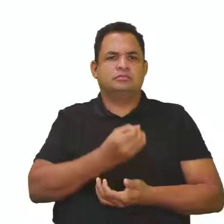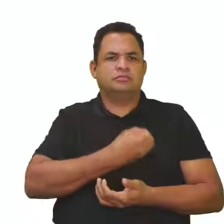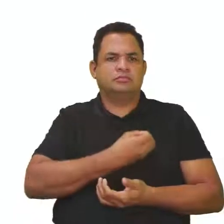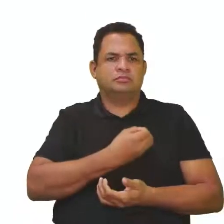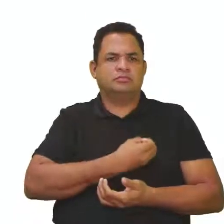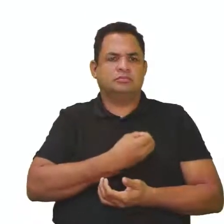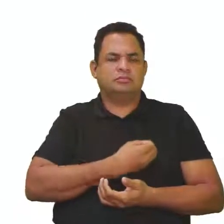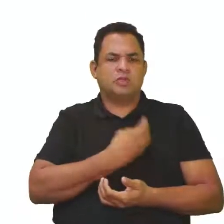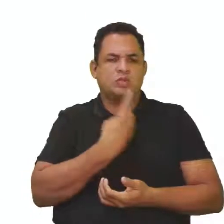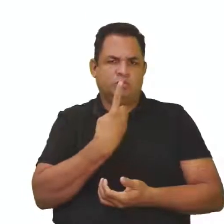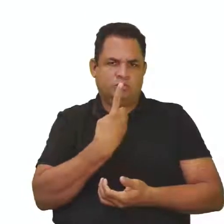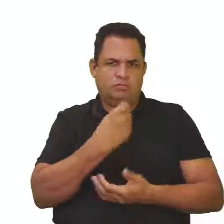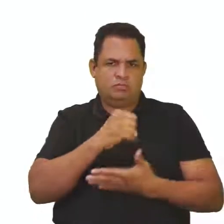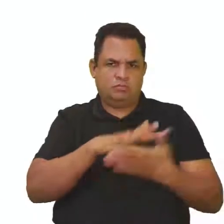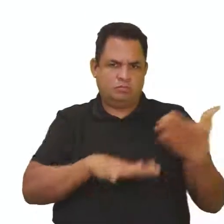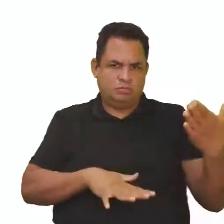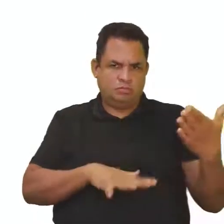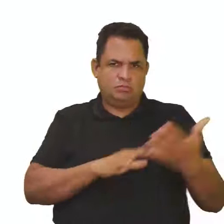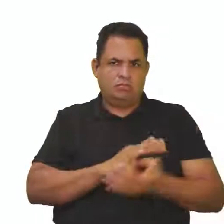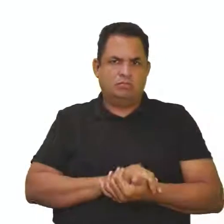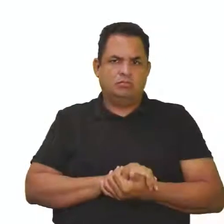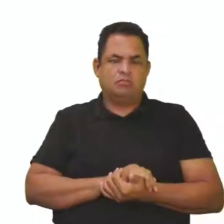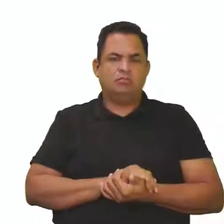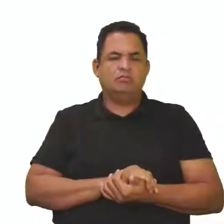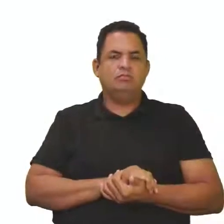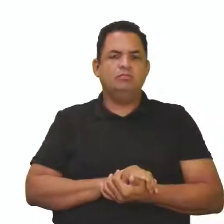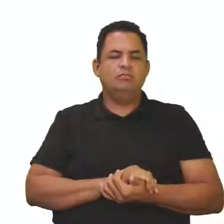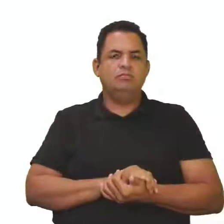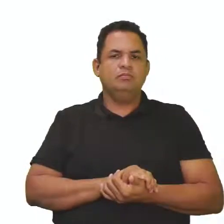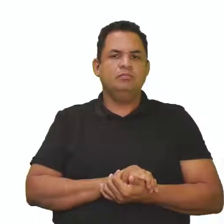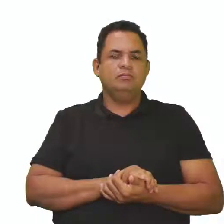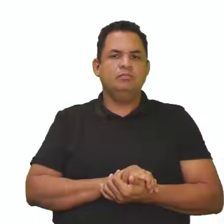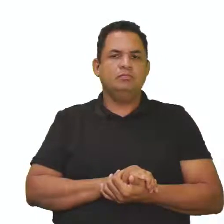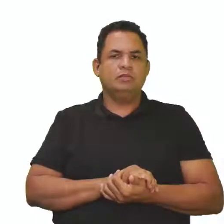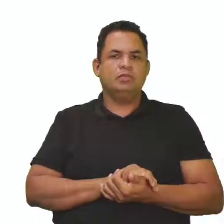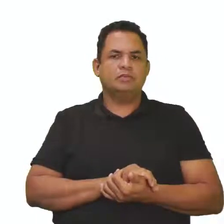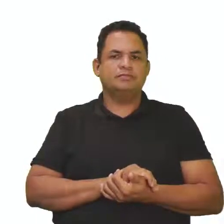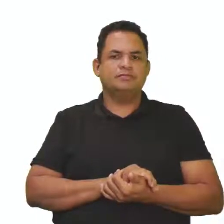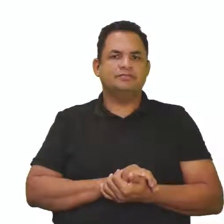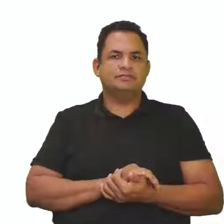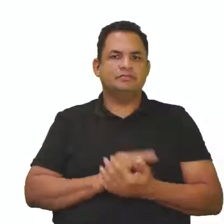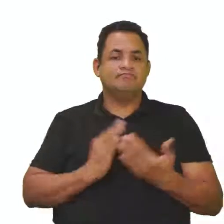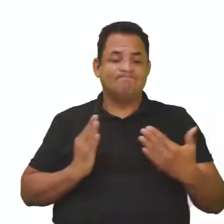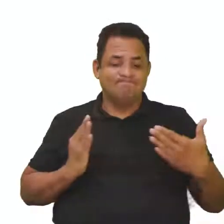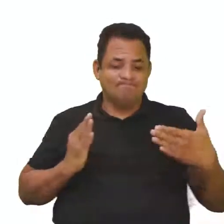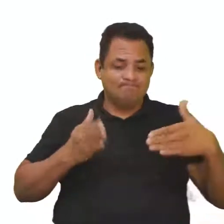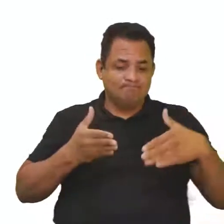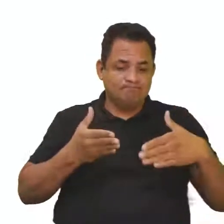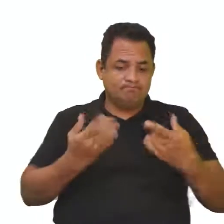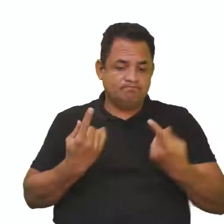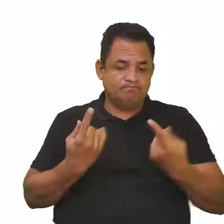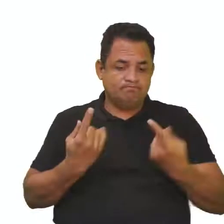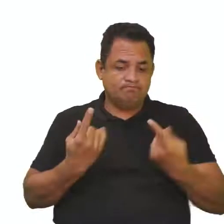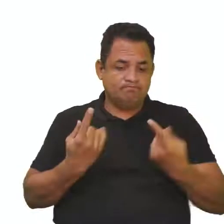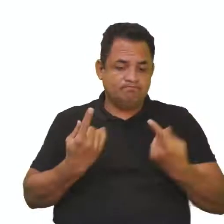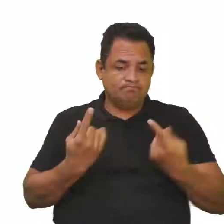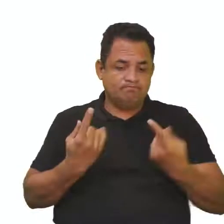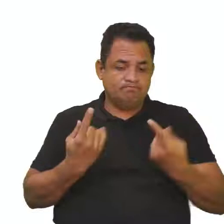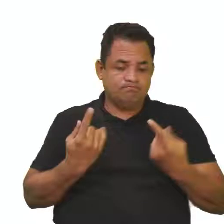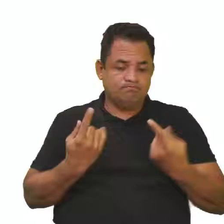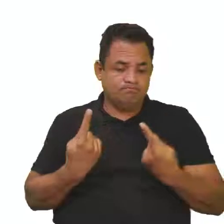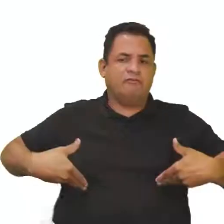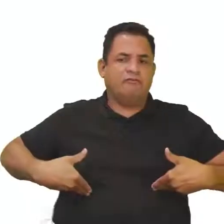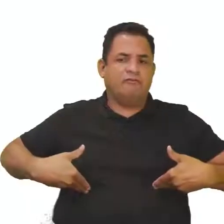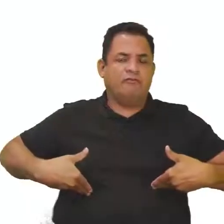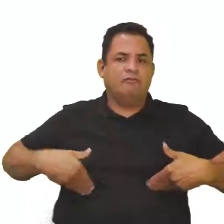Questão número 1. Essa questão número 1 fala o seguinte. Visando combater a fome no